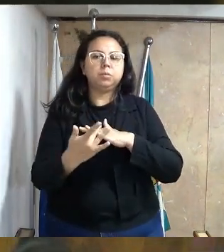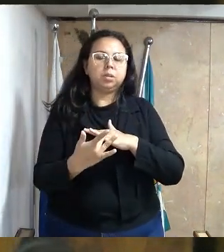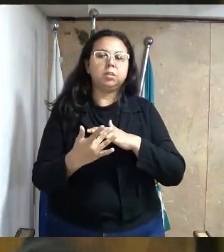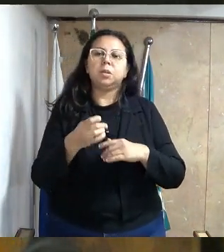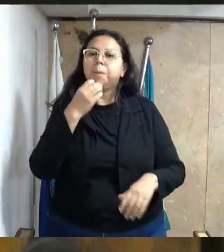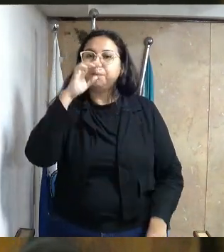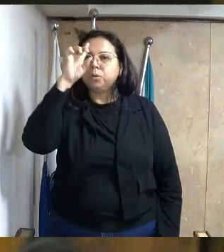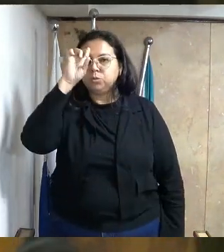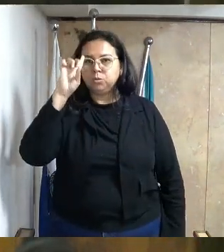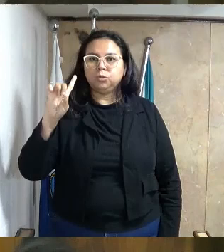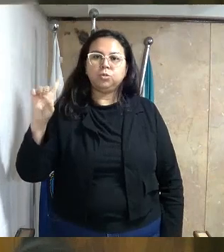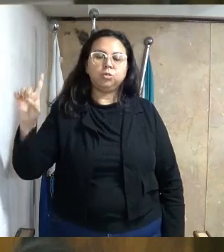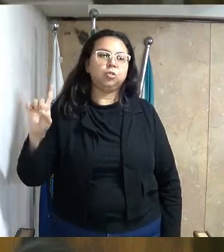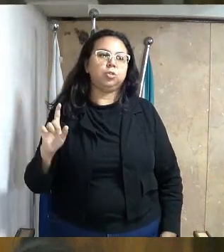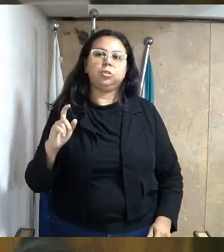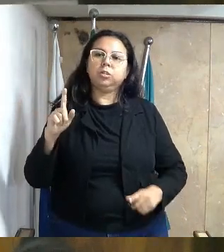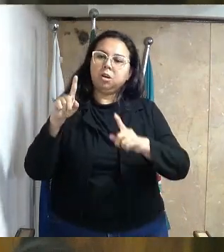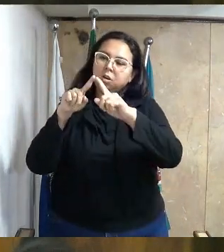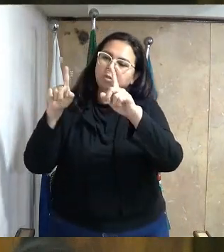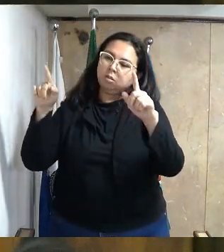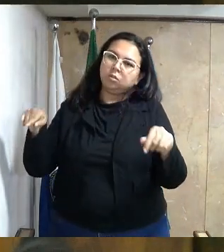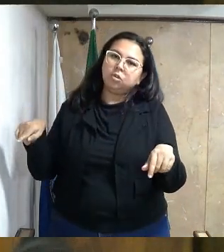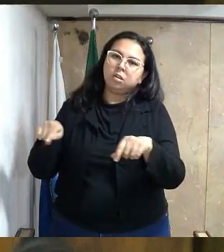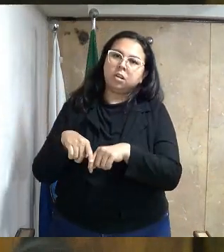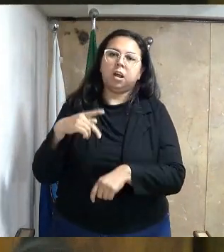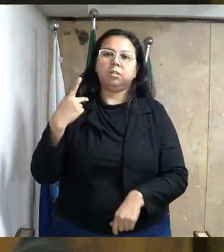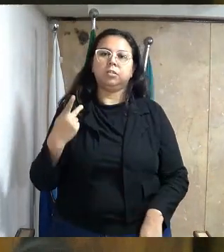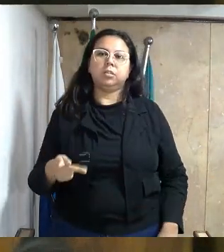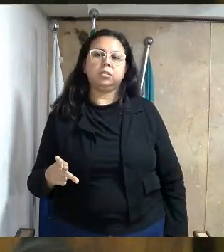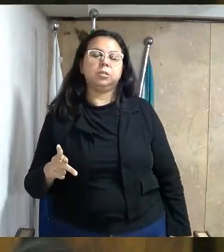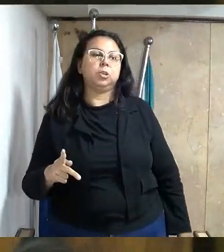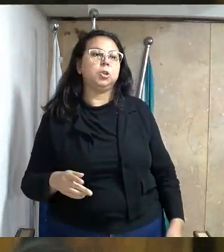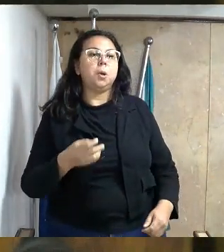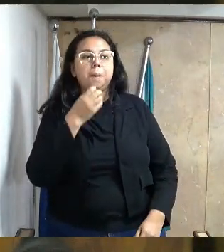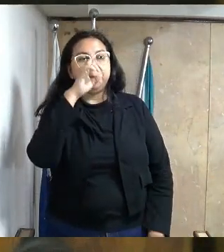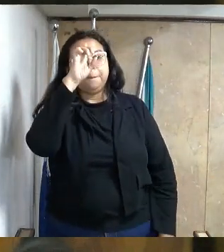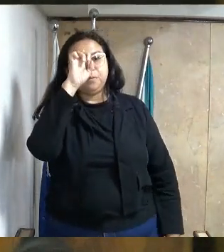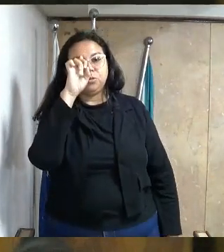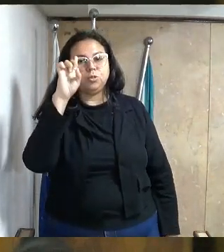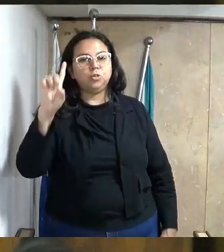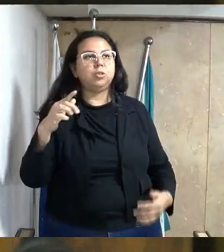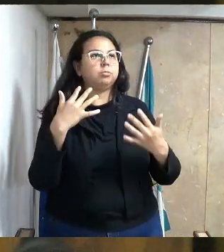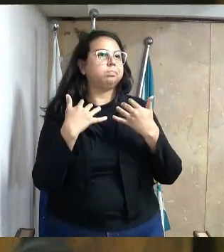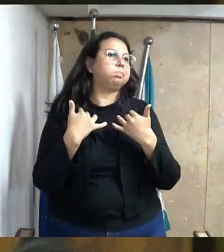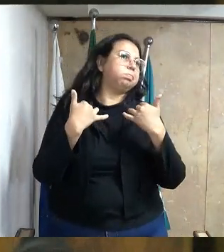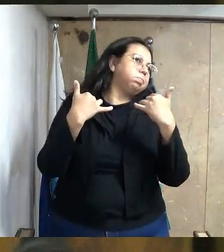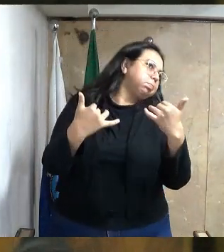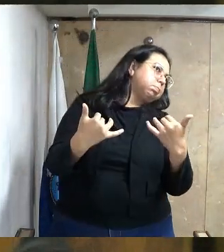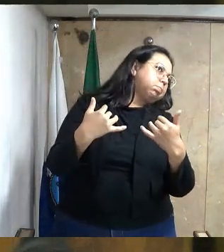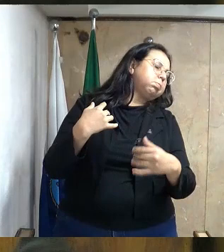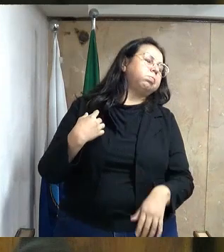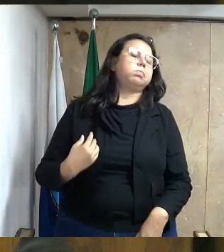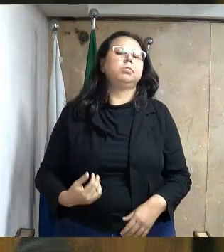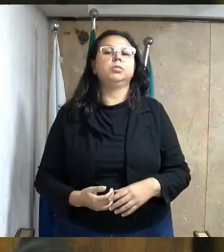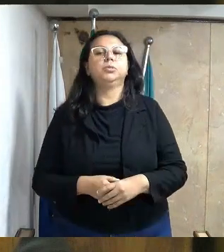Bom dia aos prestadores de serviço desta casa. Bom dia ao público presente na galeria.